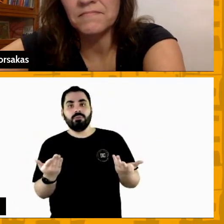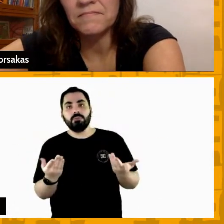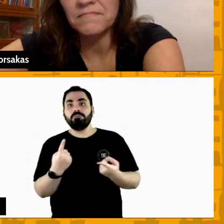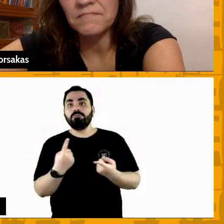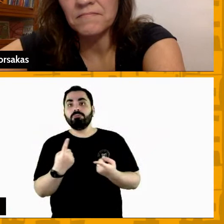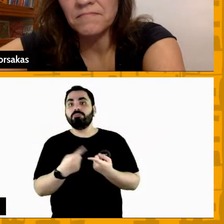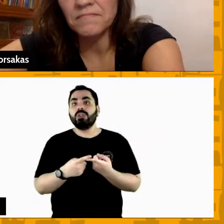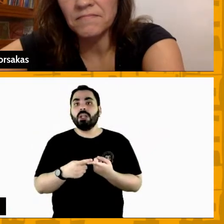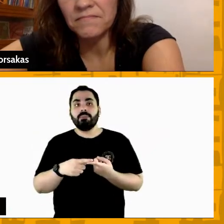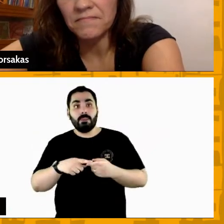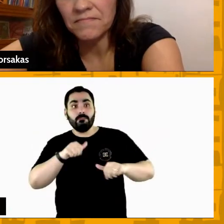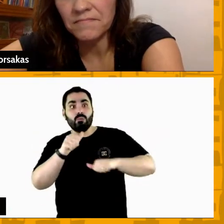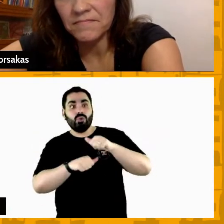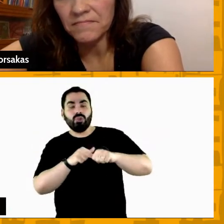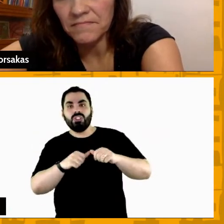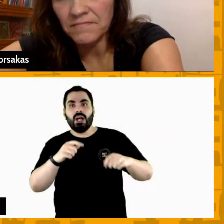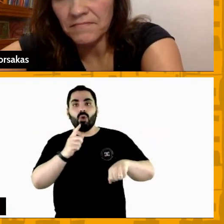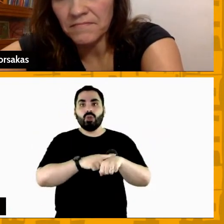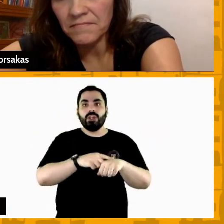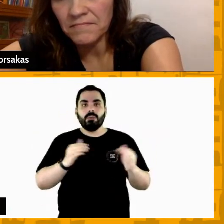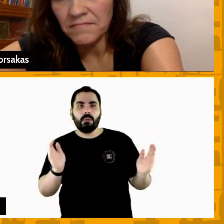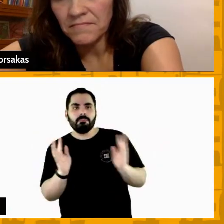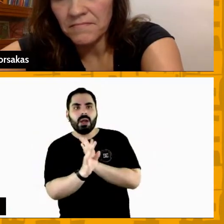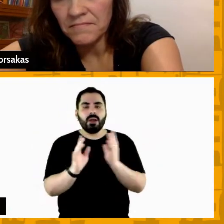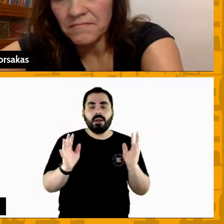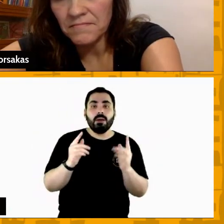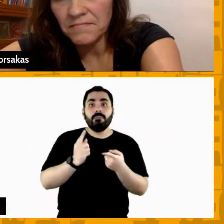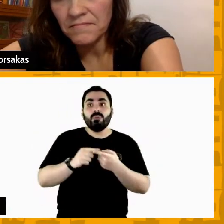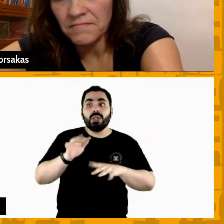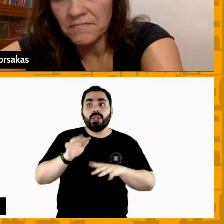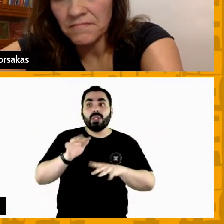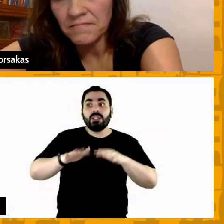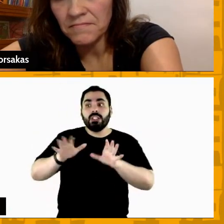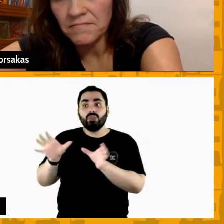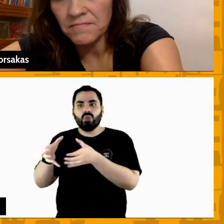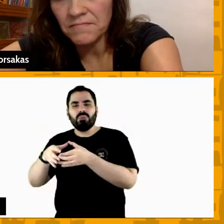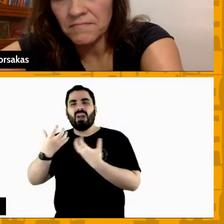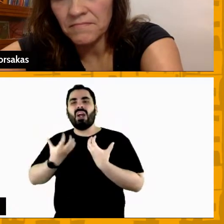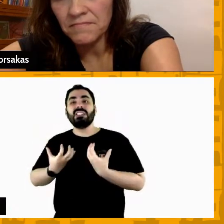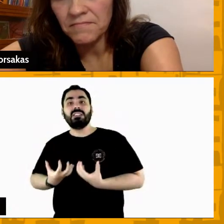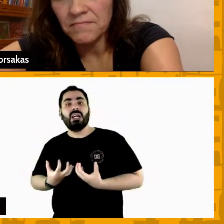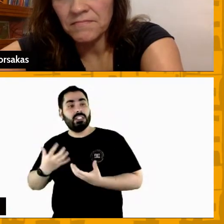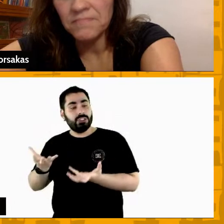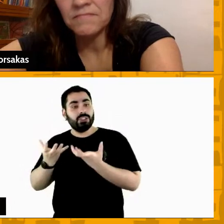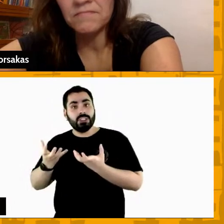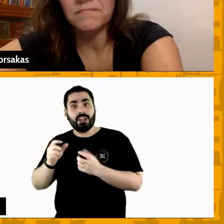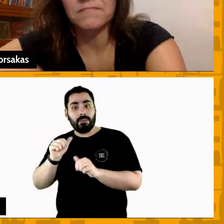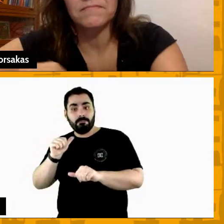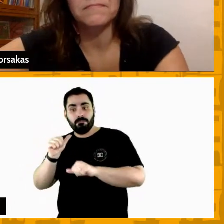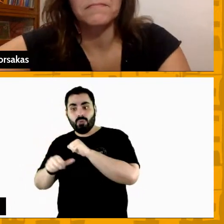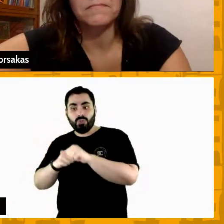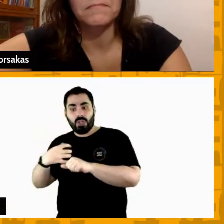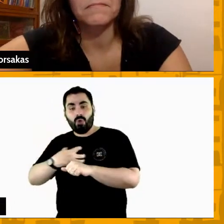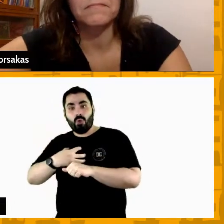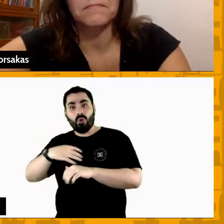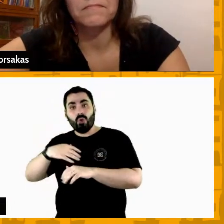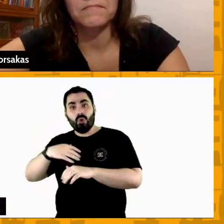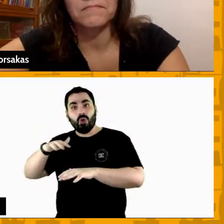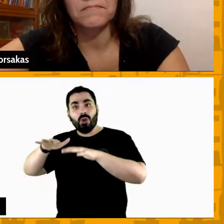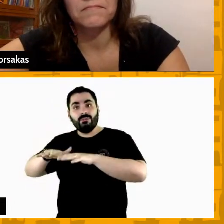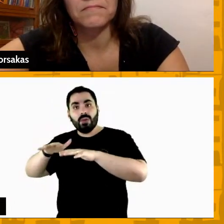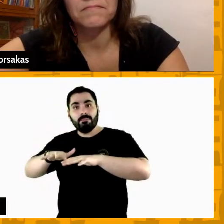porque o time está cansado e nós não queremos tirar o time da quadra a gente não quer fazer nenhuma substituição então é muito